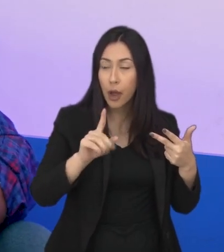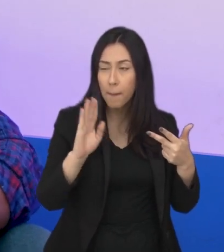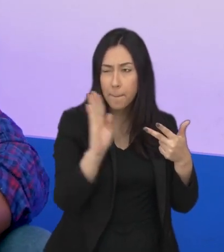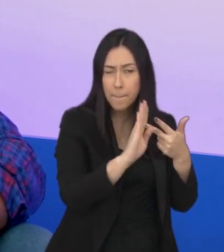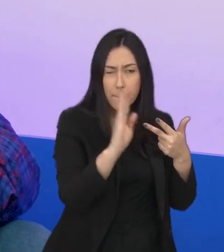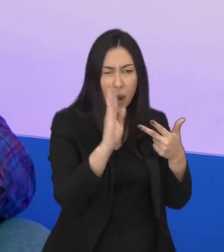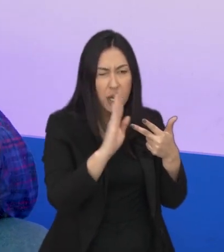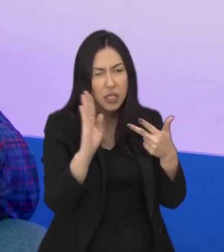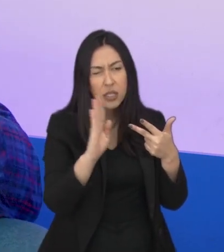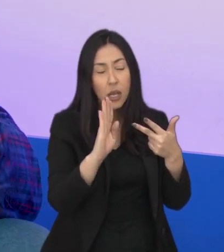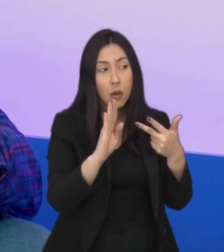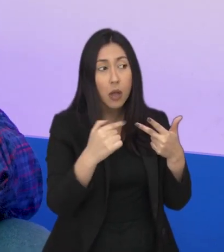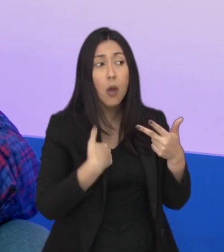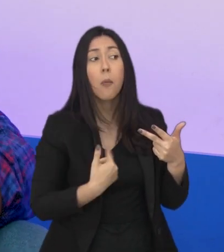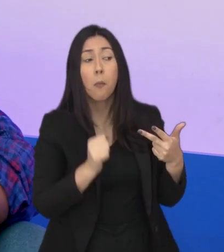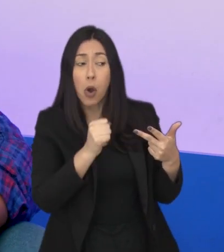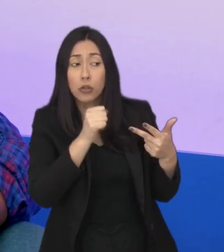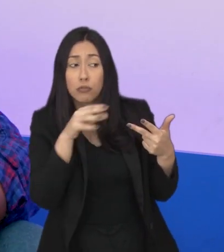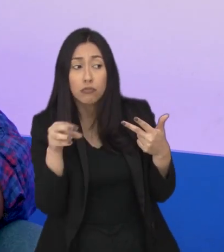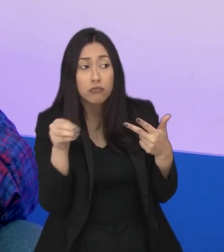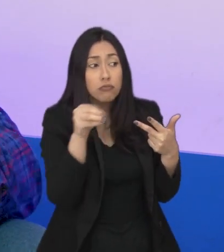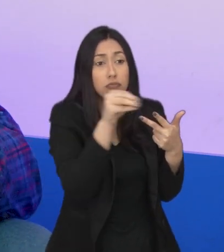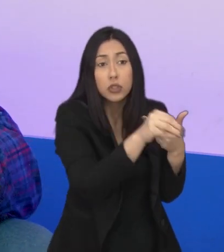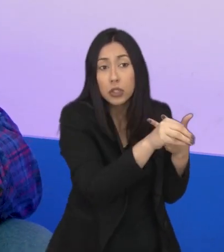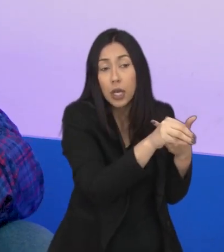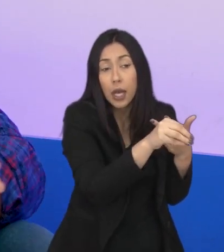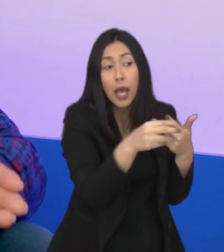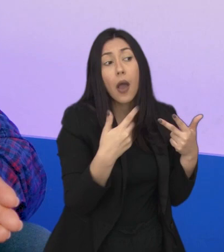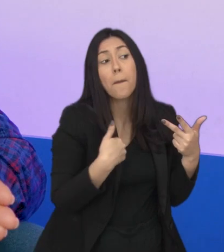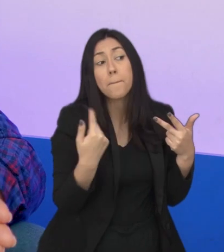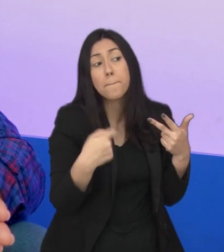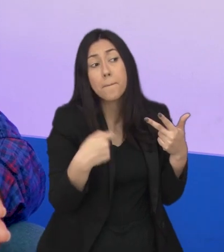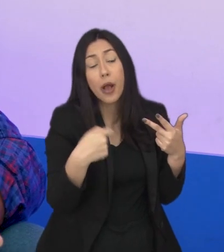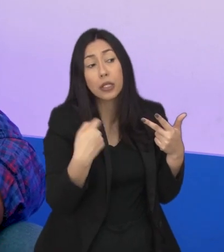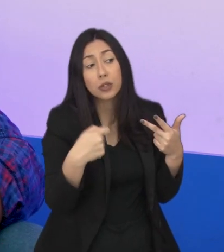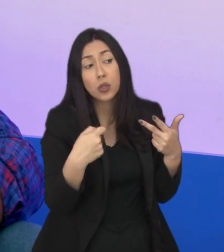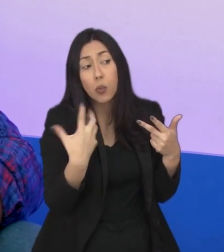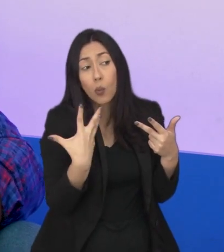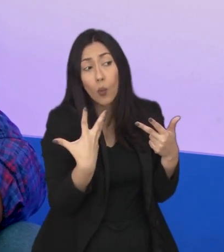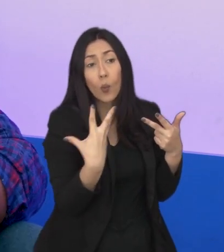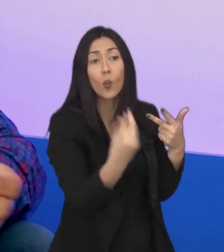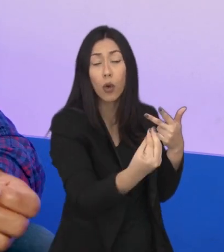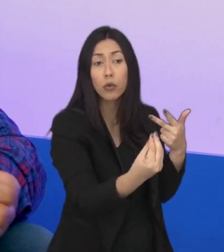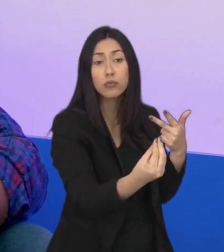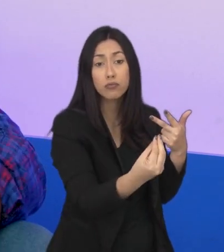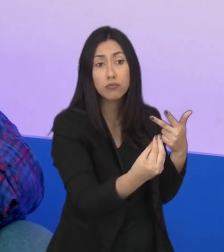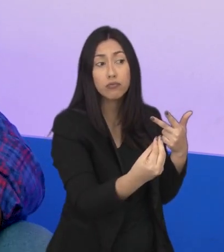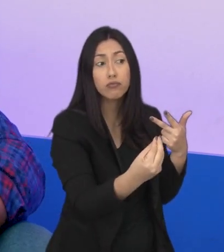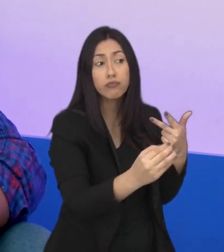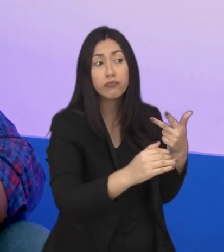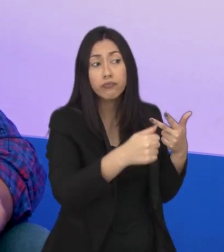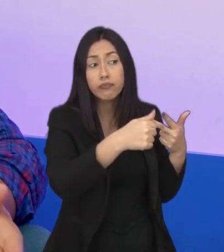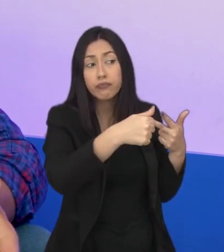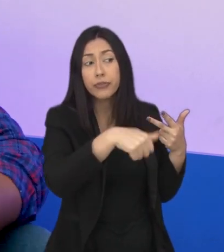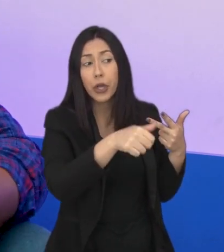asilo político. Então, ela está numa situação que ela precisa sair do seu país, de origem, e vir para o outro país, ou